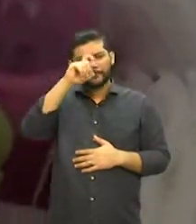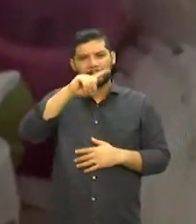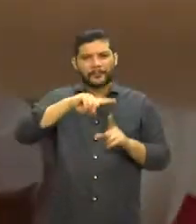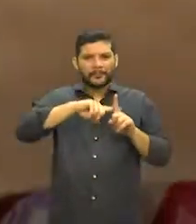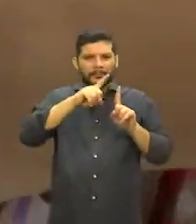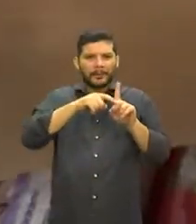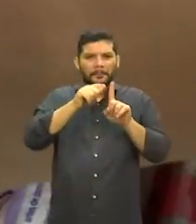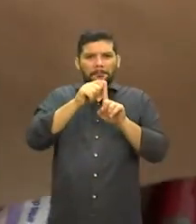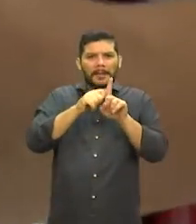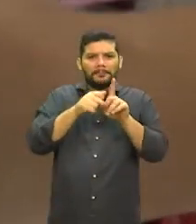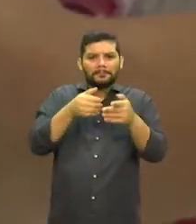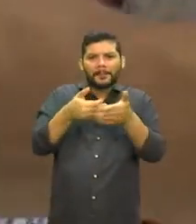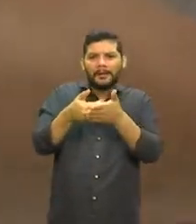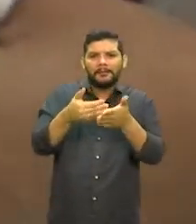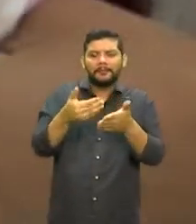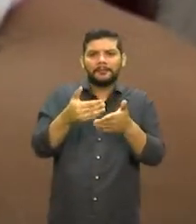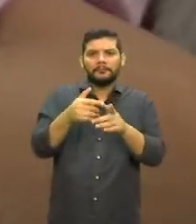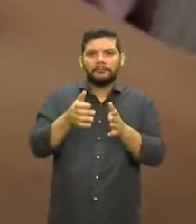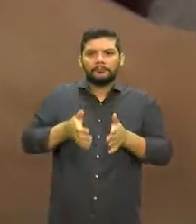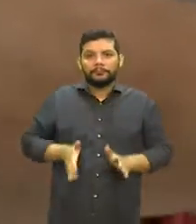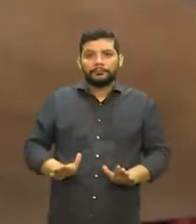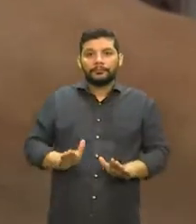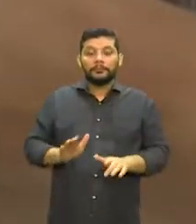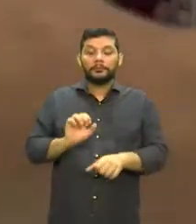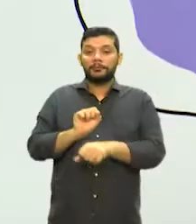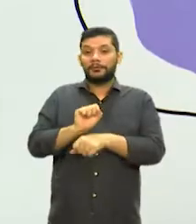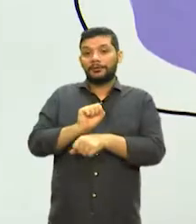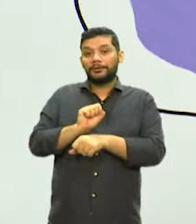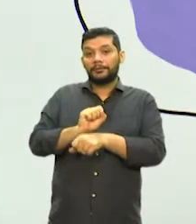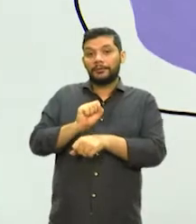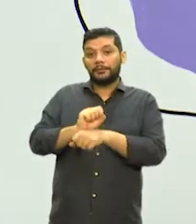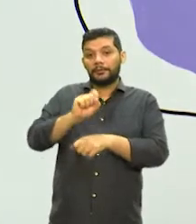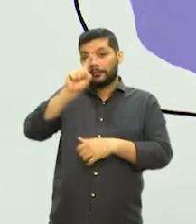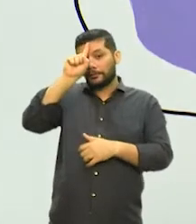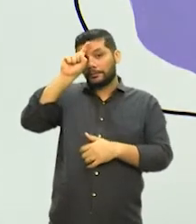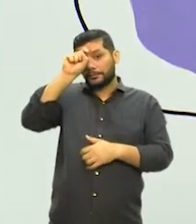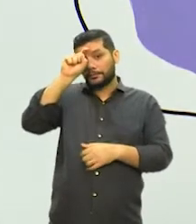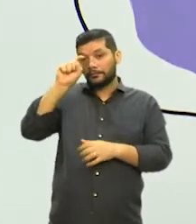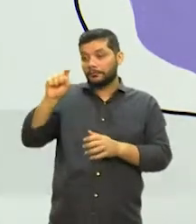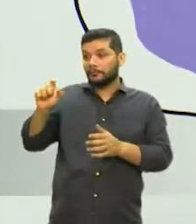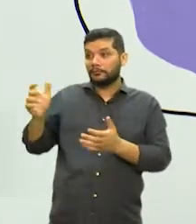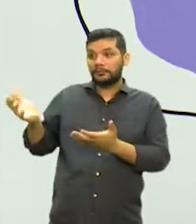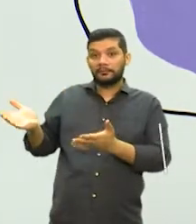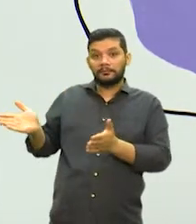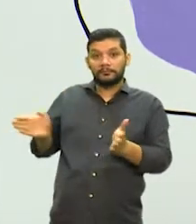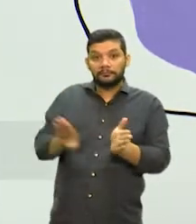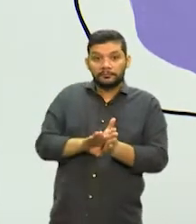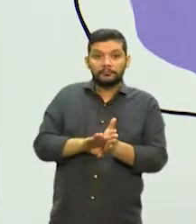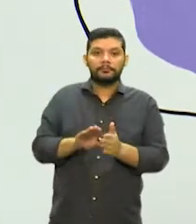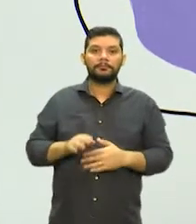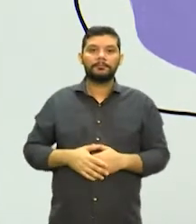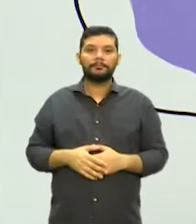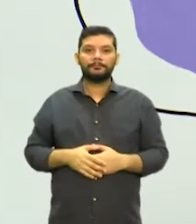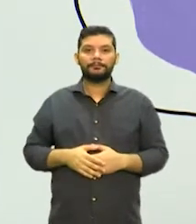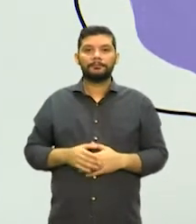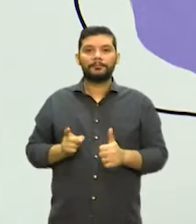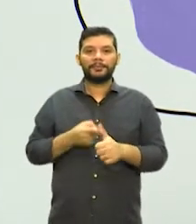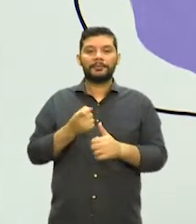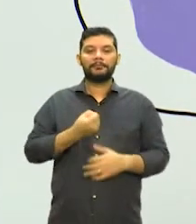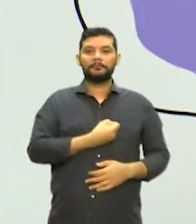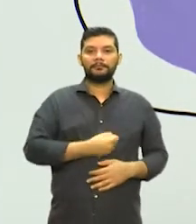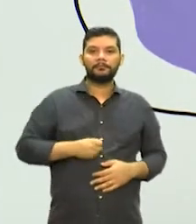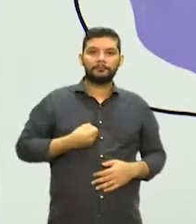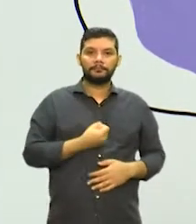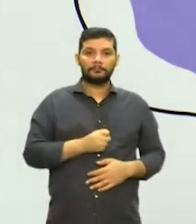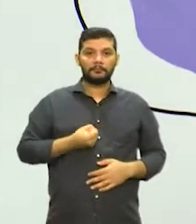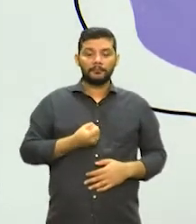Agora, Romélia aguarda a filha sair do hospital. Na primeira ultrassom, eu descobri que ela estava com um sinal dupla bolha no